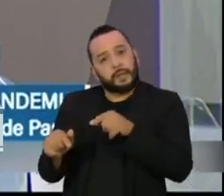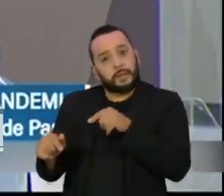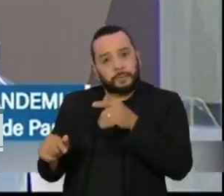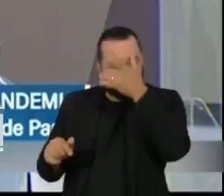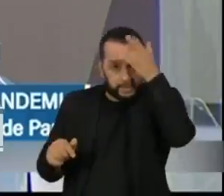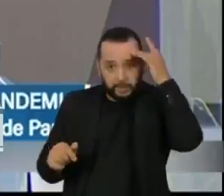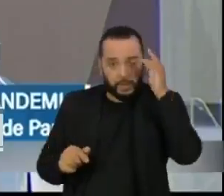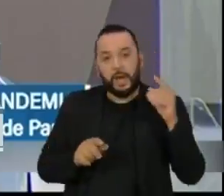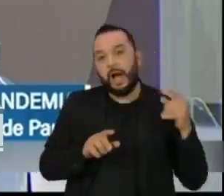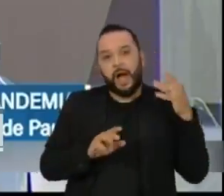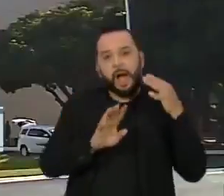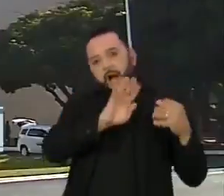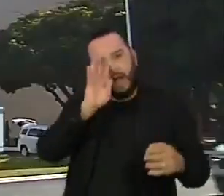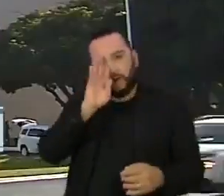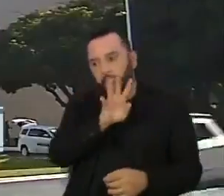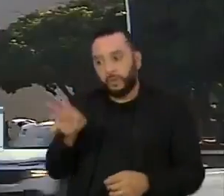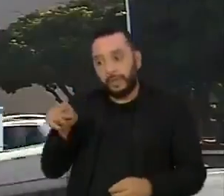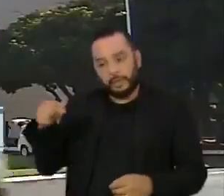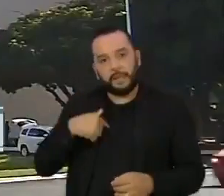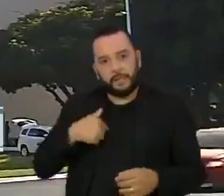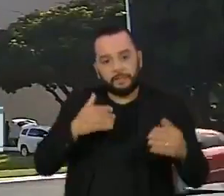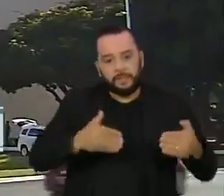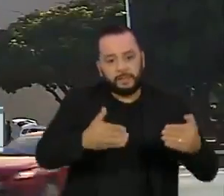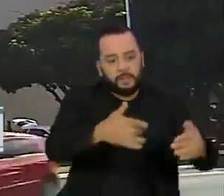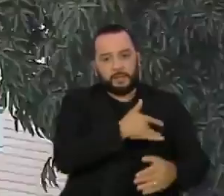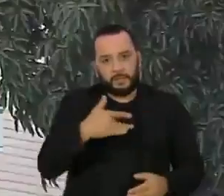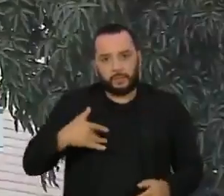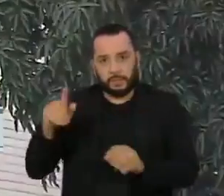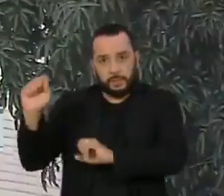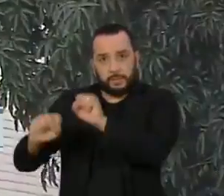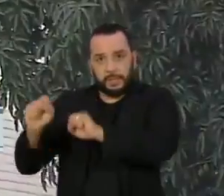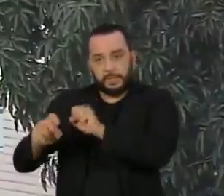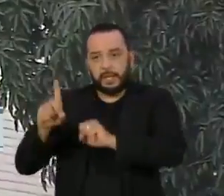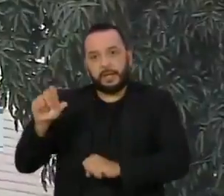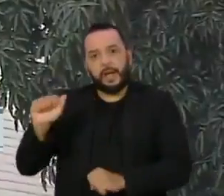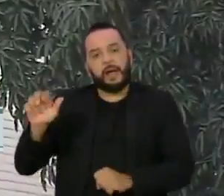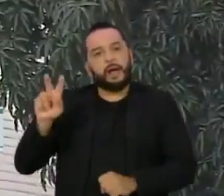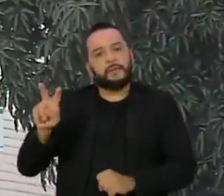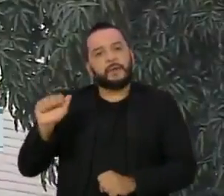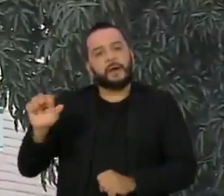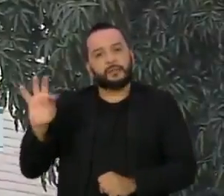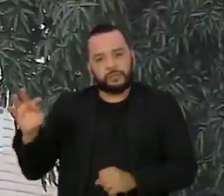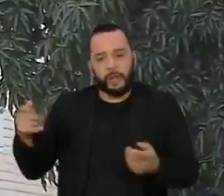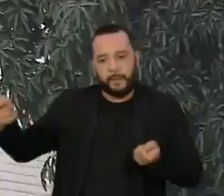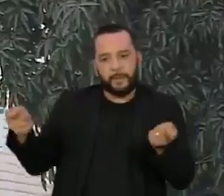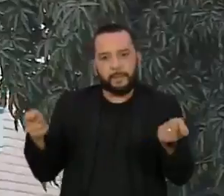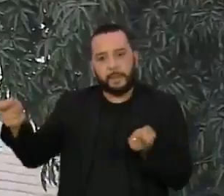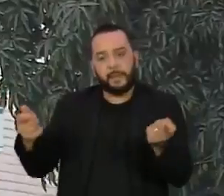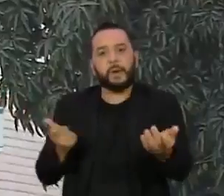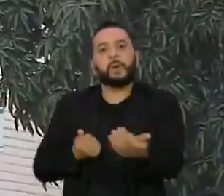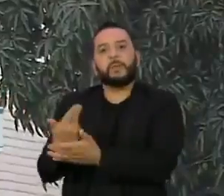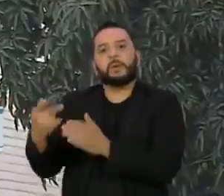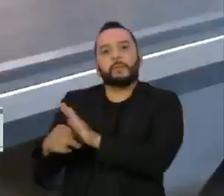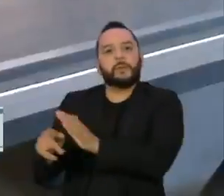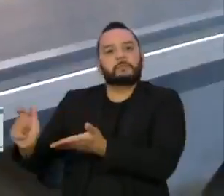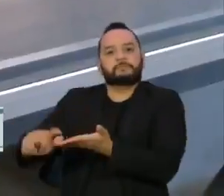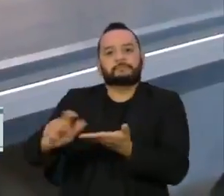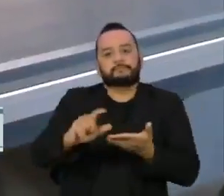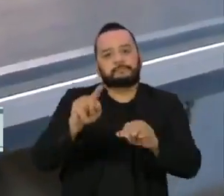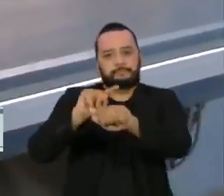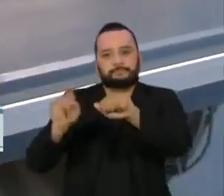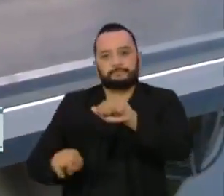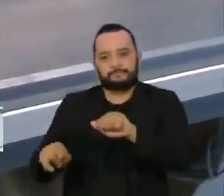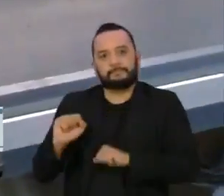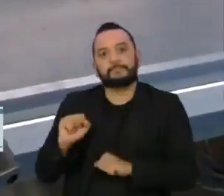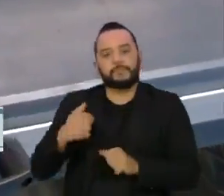intermediador entre o Ministério da Saúde e a empresa americana Davat, que dizia ter doses da vacina AstraZeneca. O